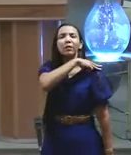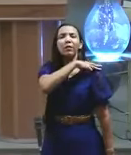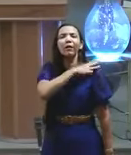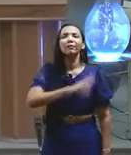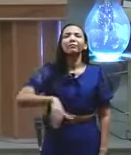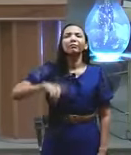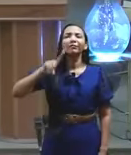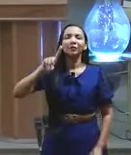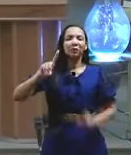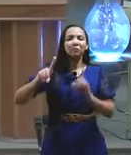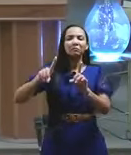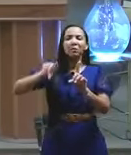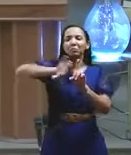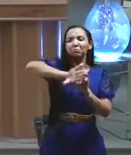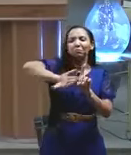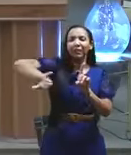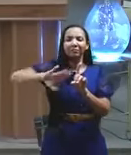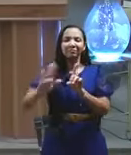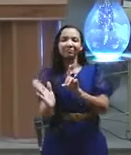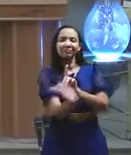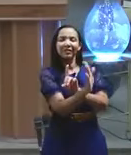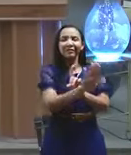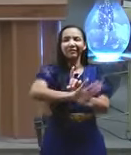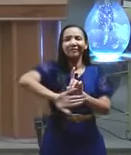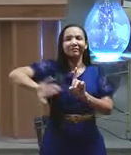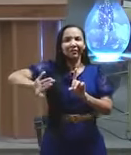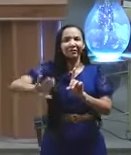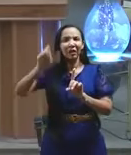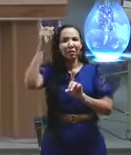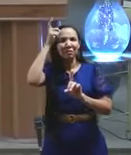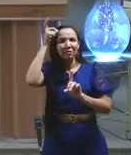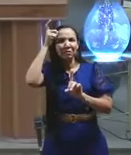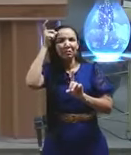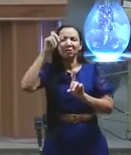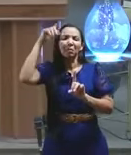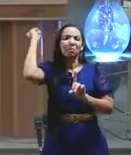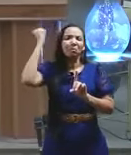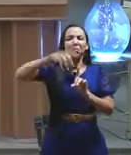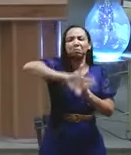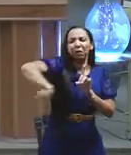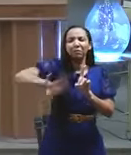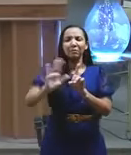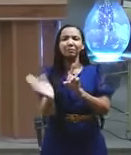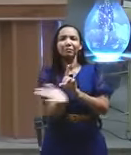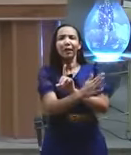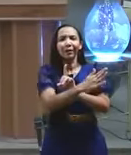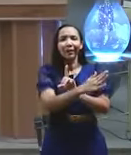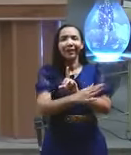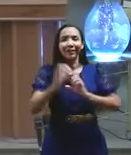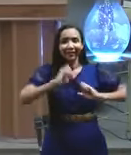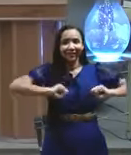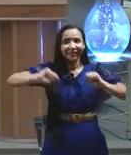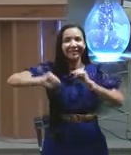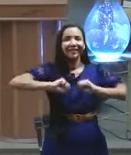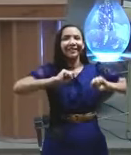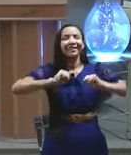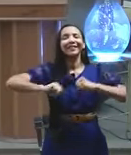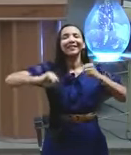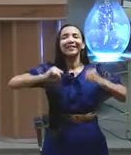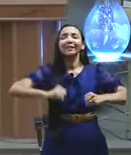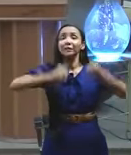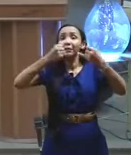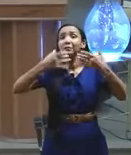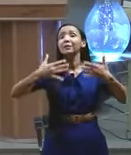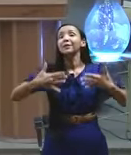demônio do outro inferno do lado inferno do outro mas aí o salmo 91 mil cairão ao teu lado 10 mil à tua direita